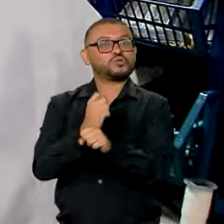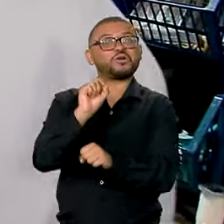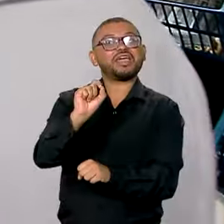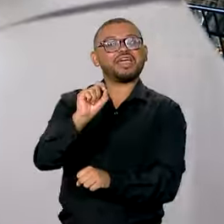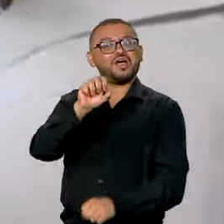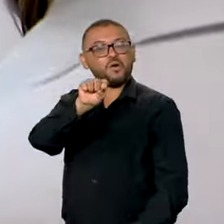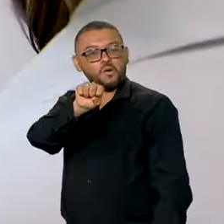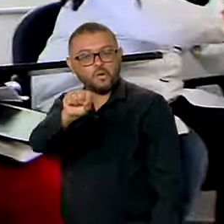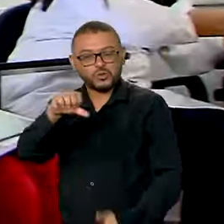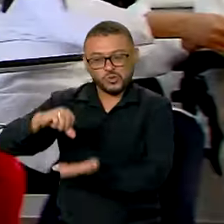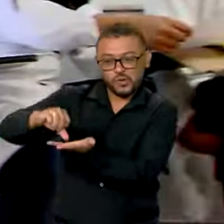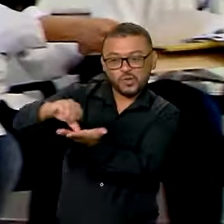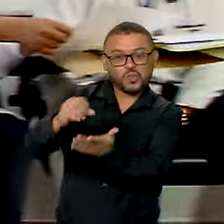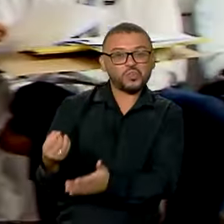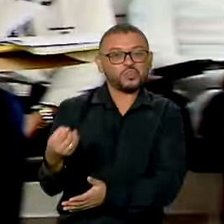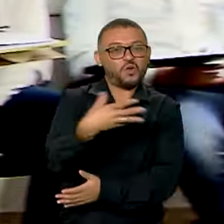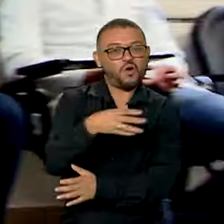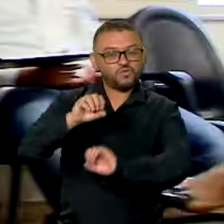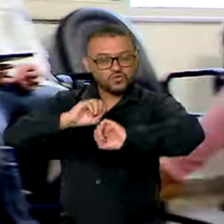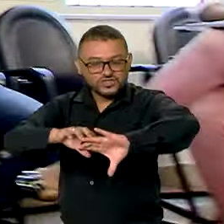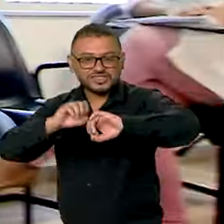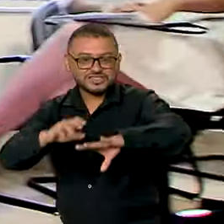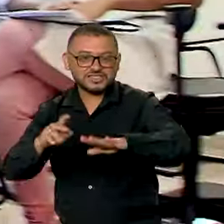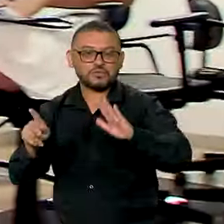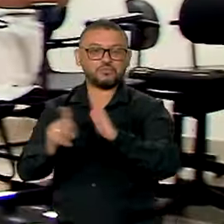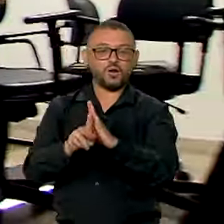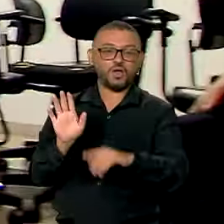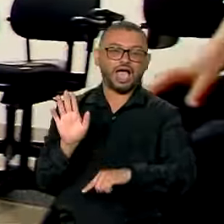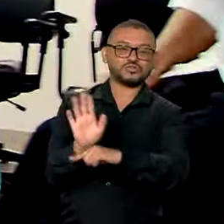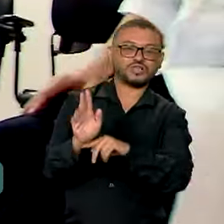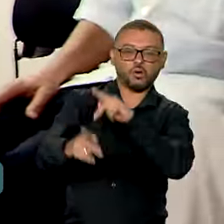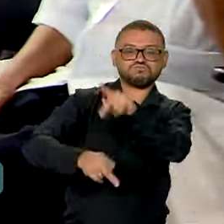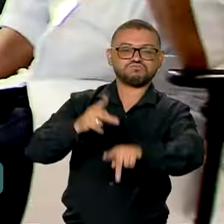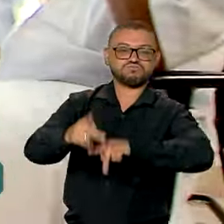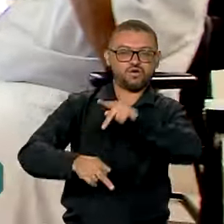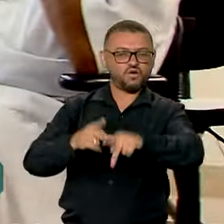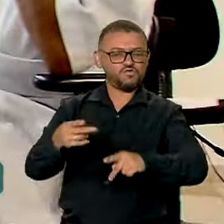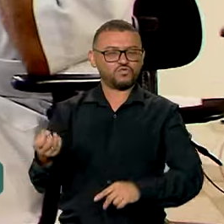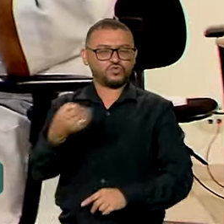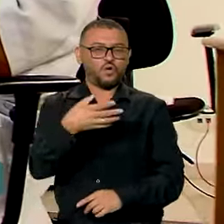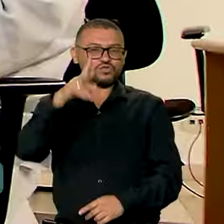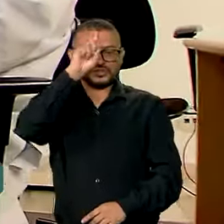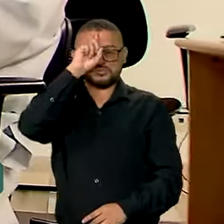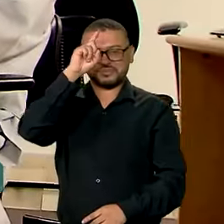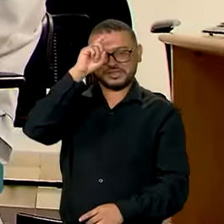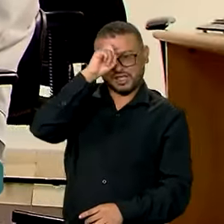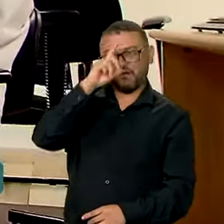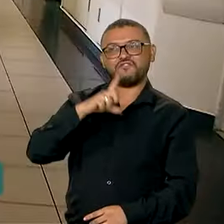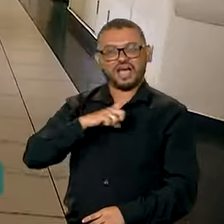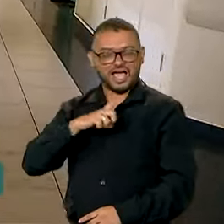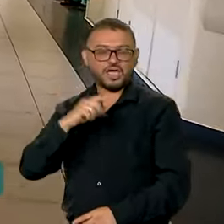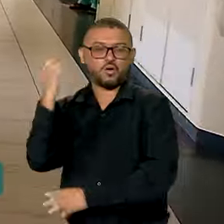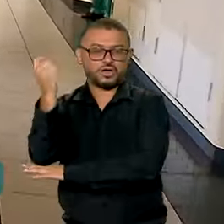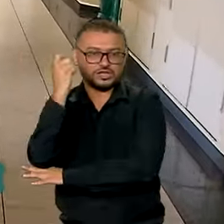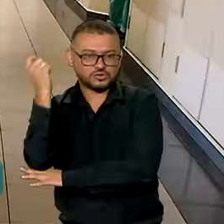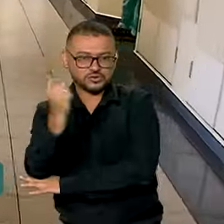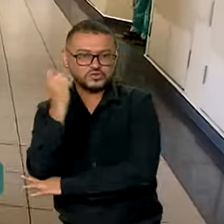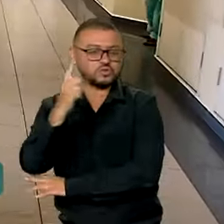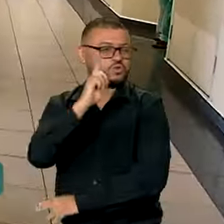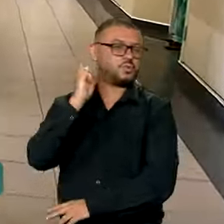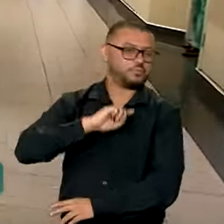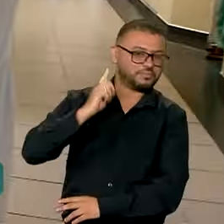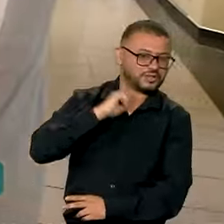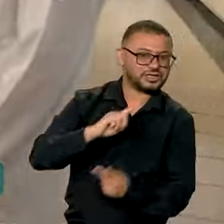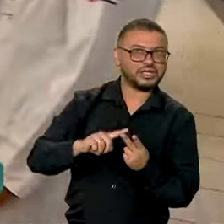mais 8 unidades para ensino e atendimento à população. Os novos hospitais serão feitos no Rio Grande do Sul, Minas